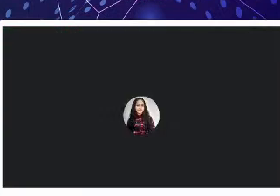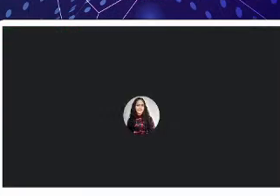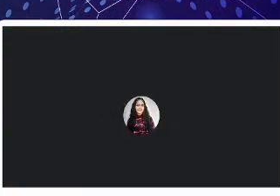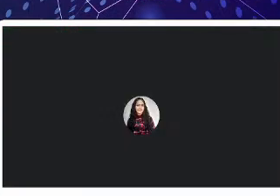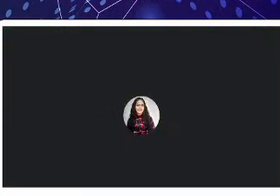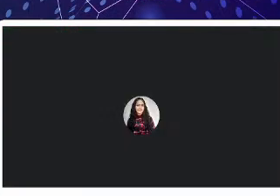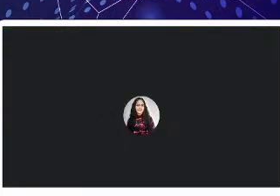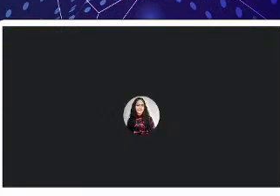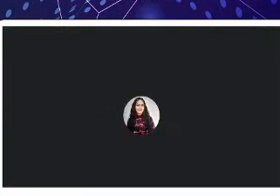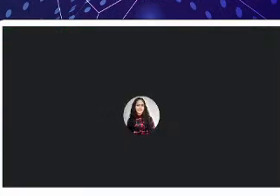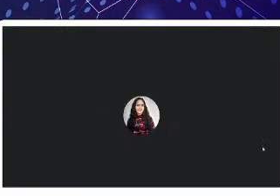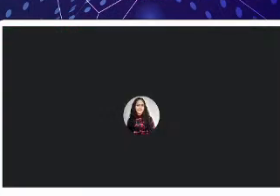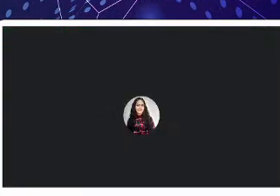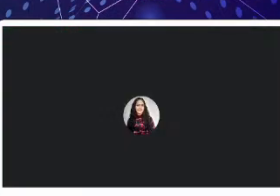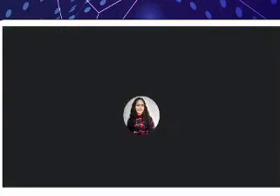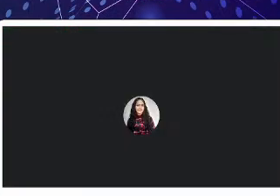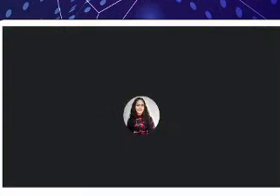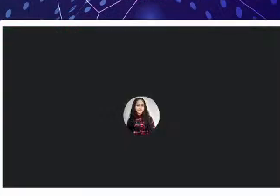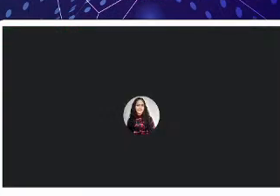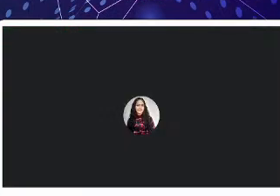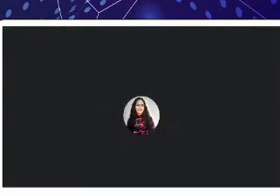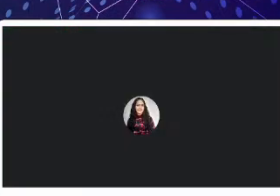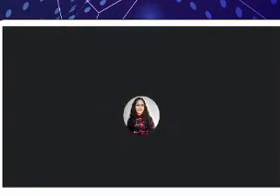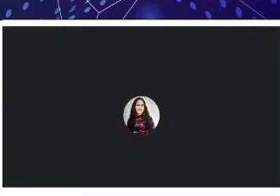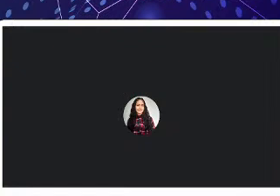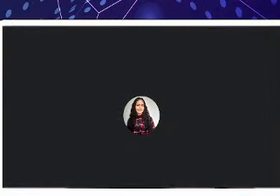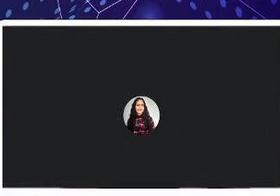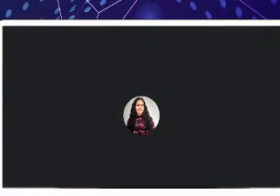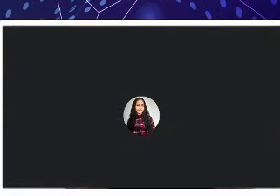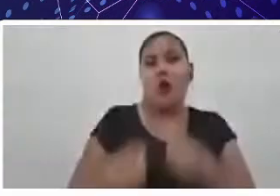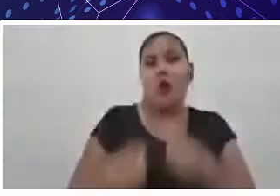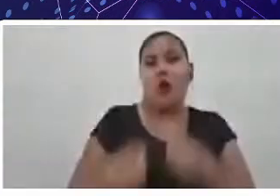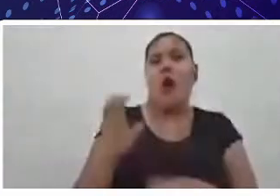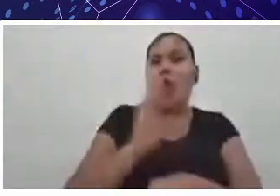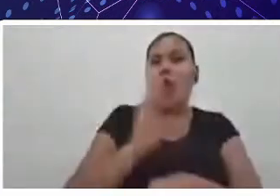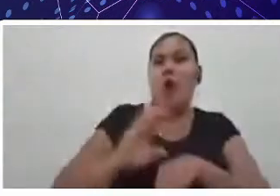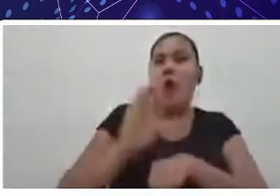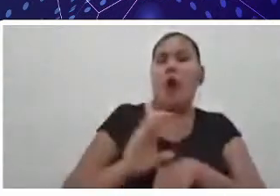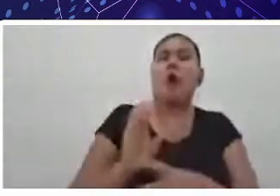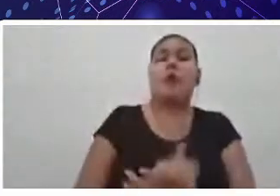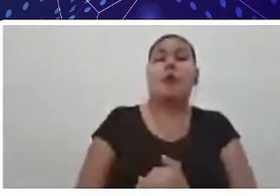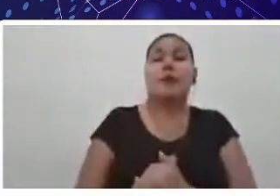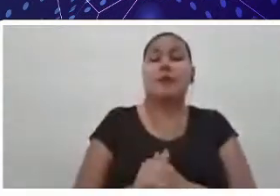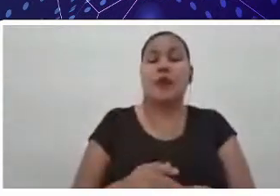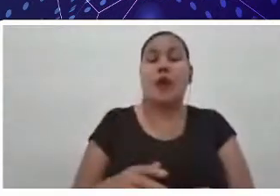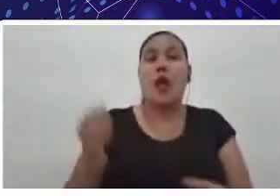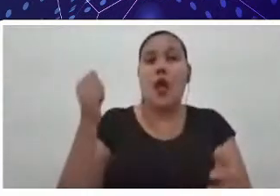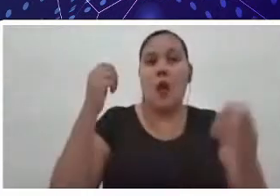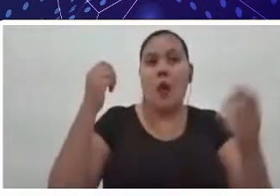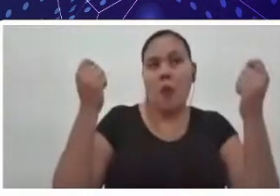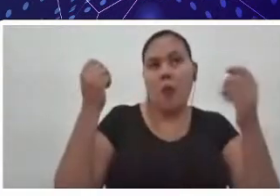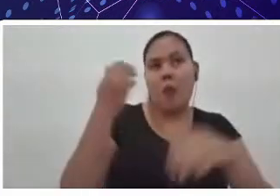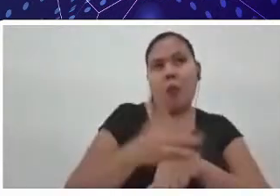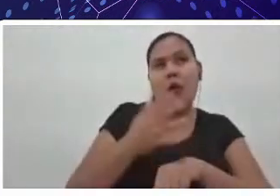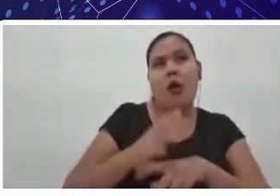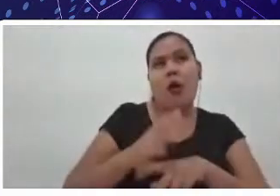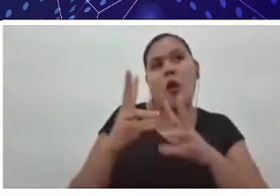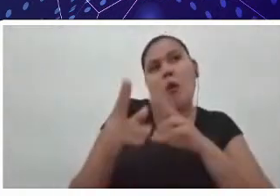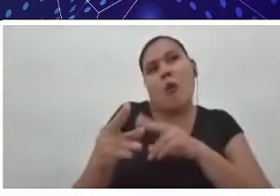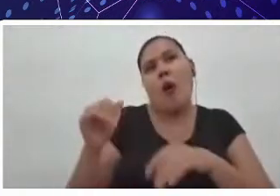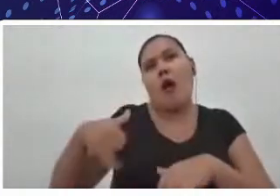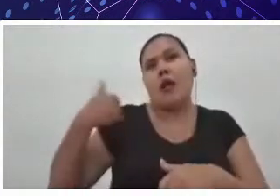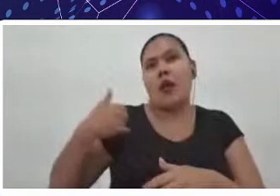passou a ser considerado como uma unidade da federação, nós temos praticamente a mesma idade, né, eu nasci em 1982